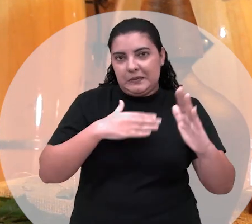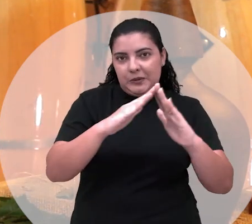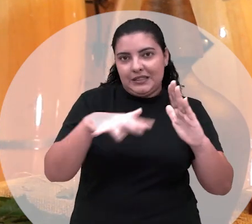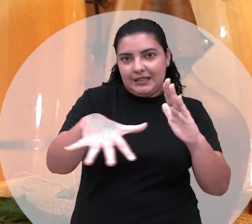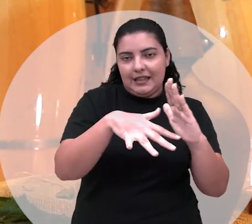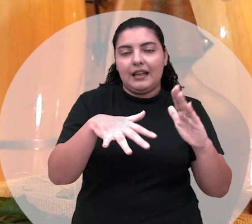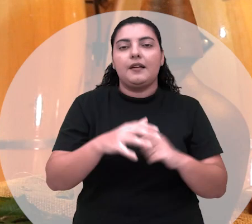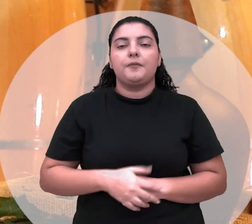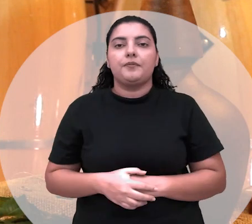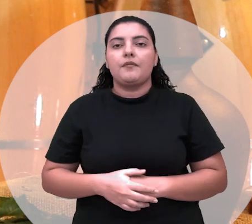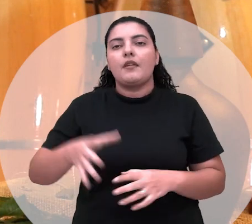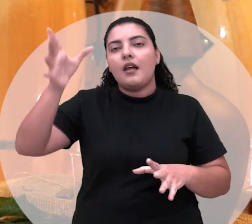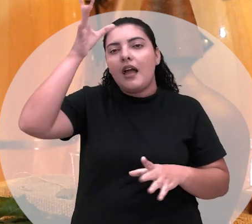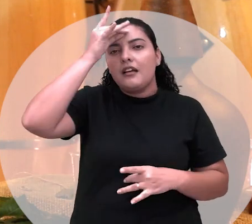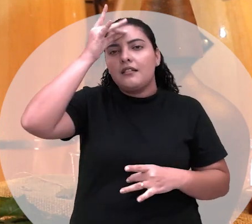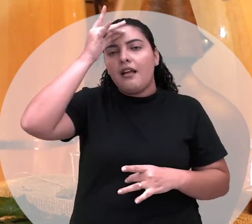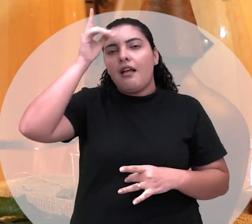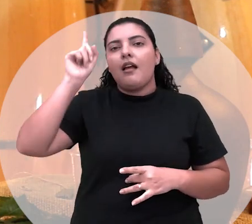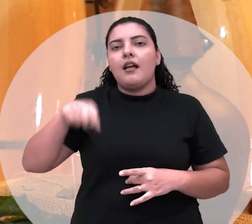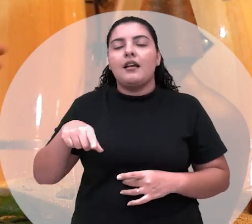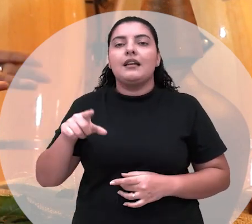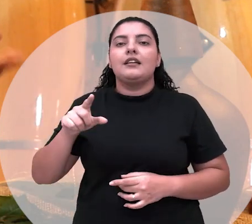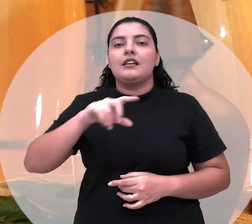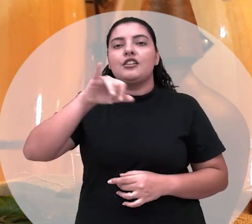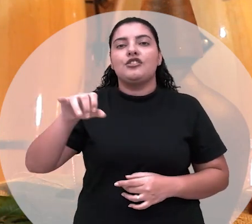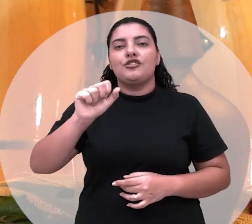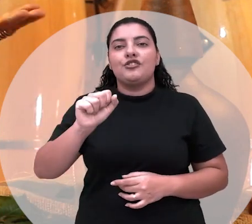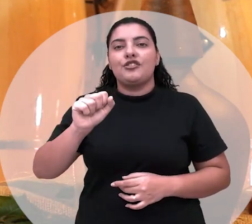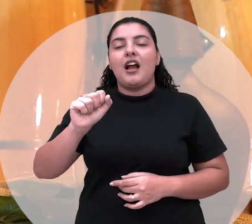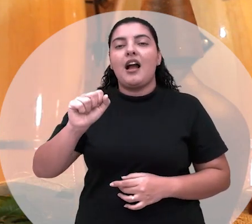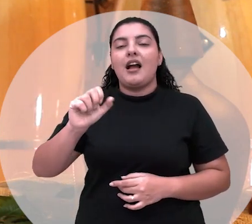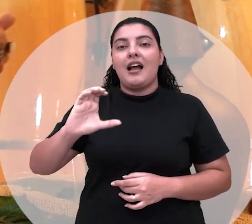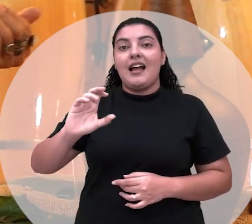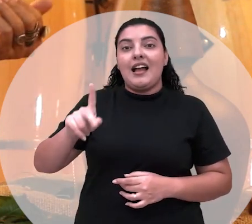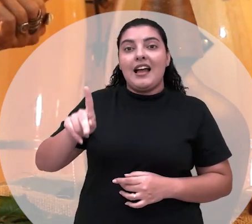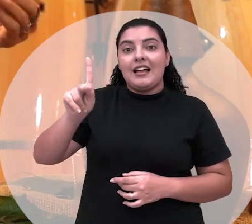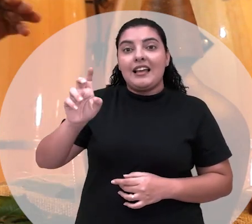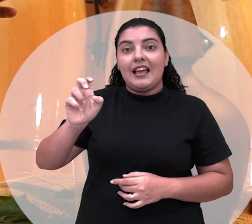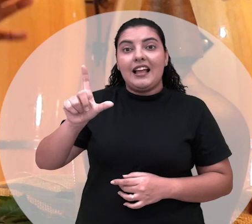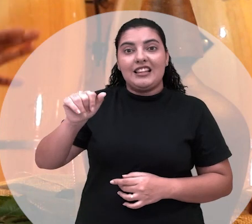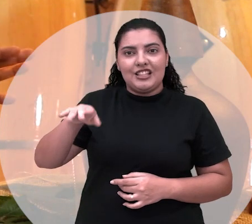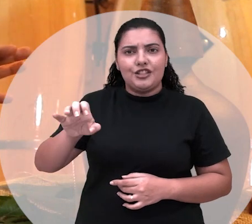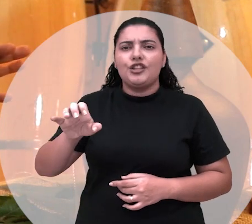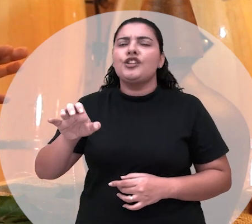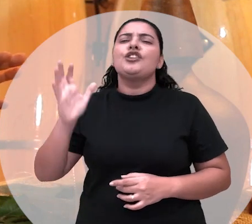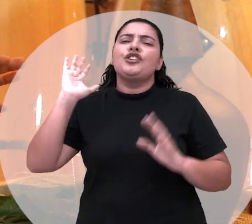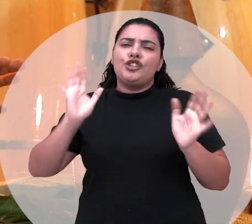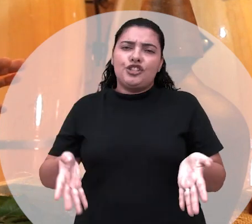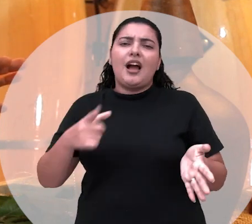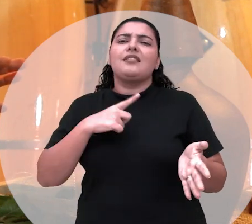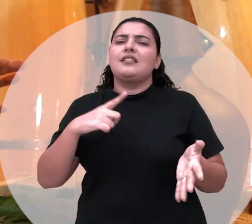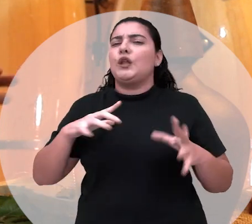a entidade lá de casa ela costuma dizer assim a dona Jaqueline ela não diz a dona Jaqueline a minha dona menina ela já tem tudo que ela precisa